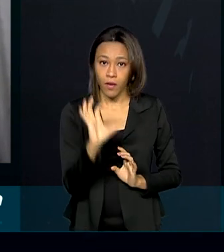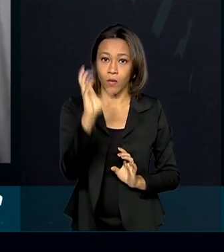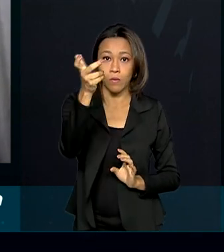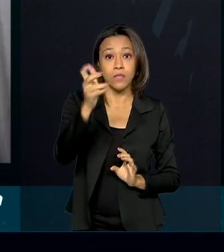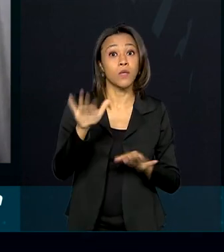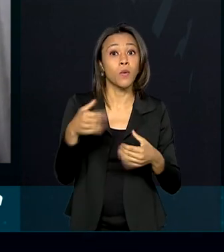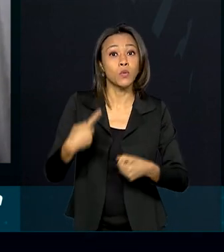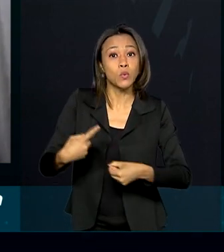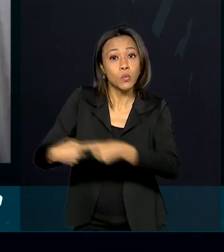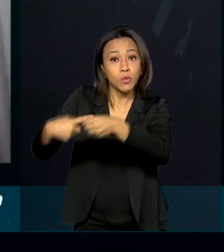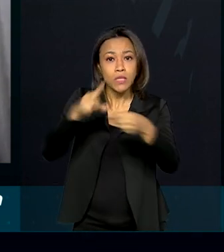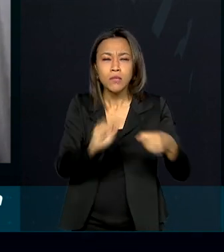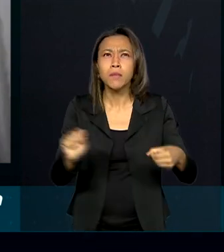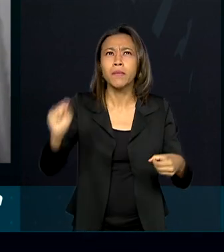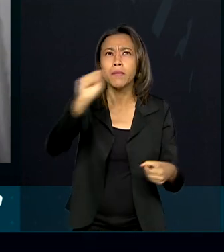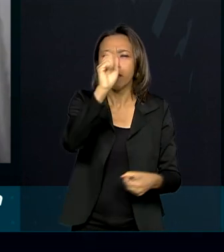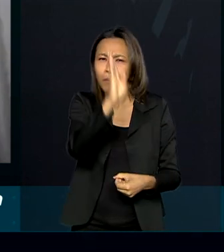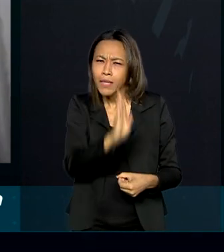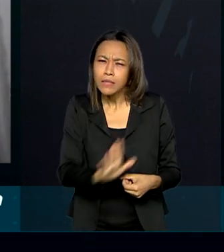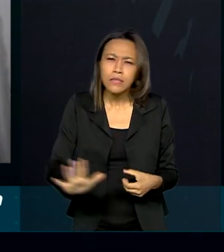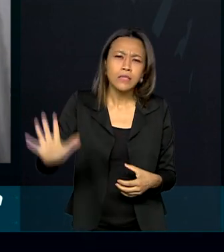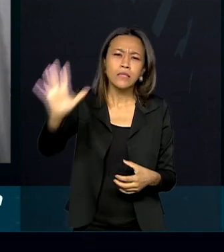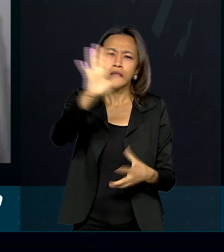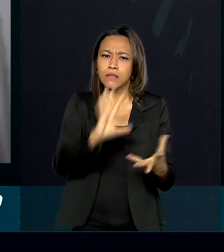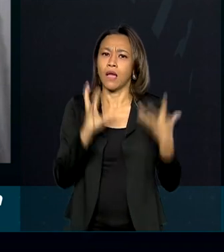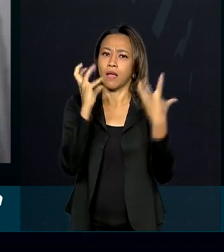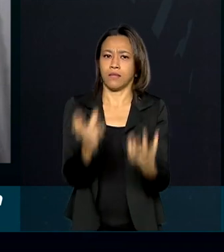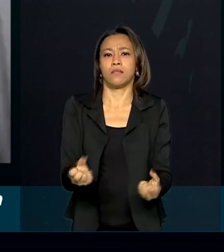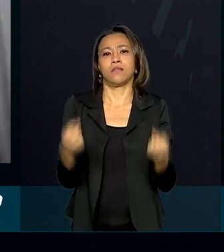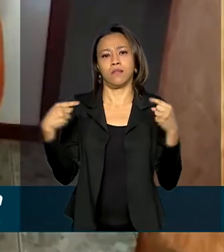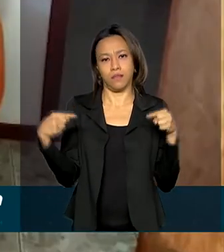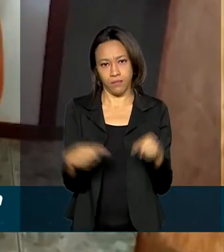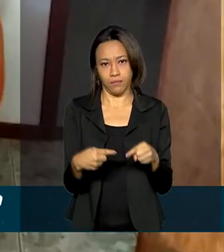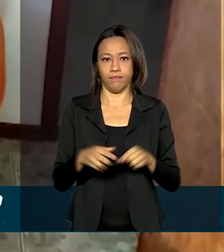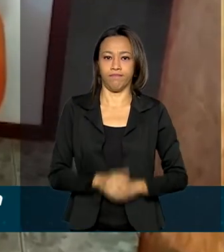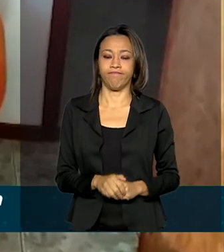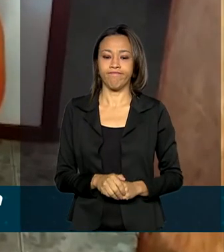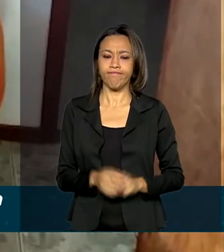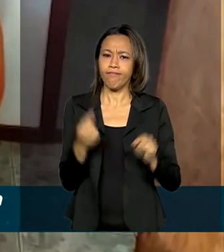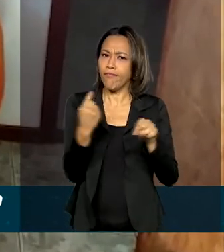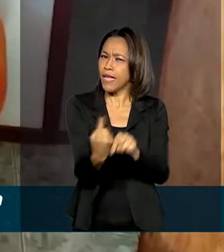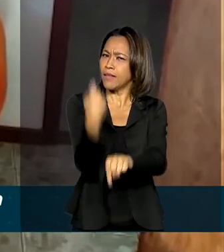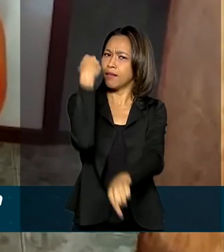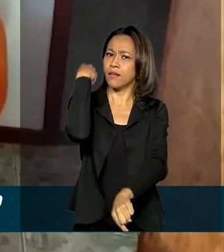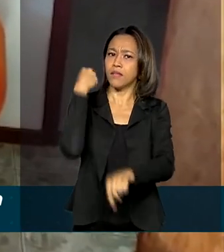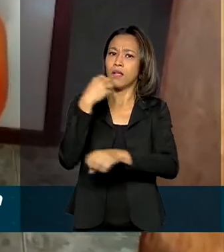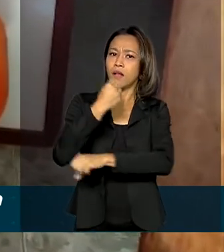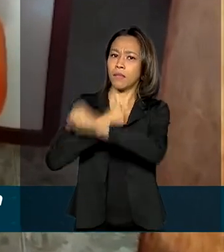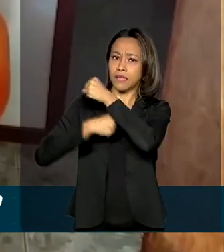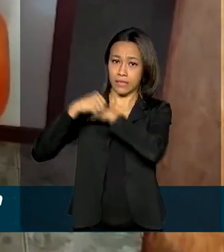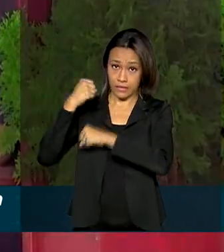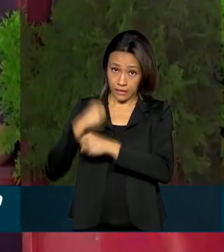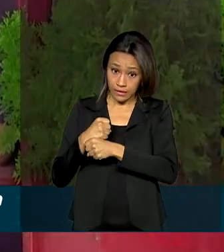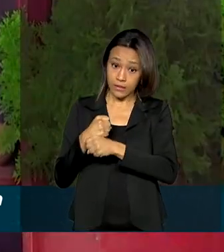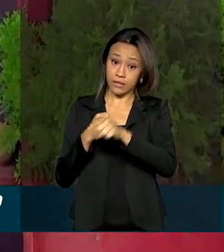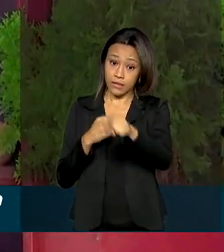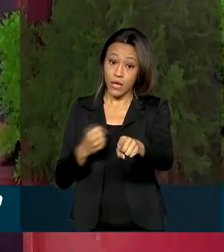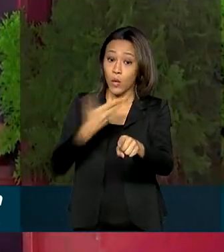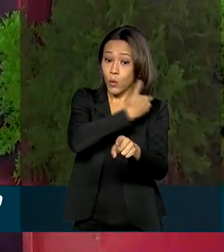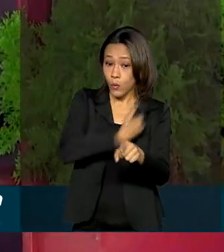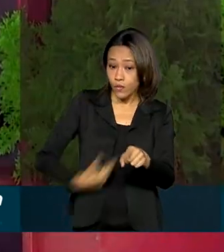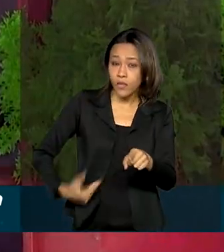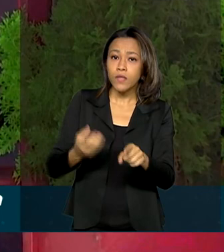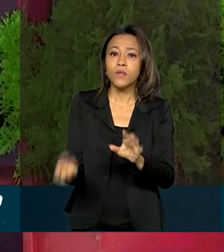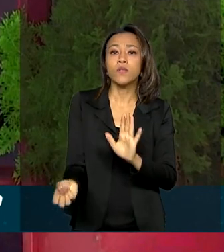municípios brasileiros efetivamente abraçarem a causa do início. Desde o ano passado, o governo criou novos